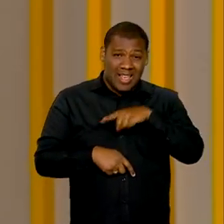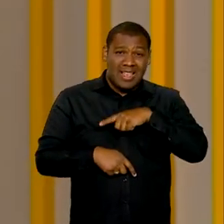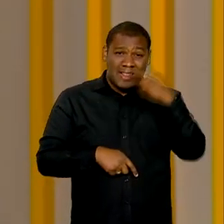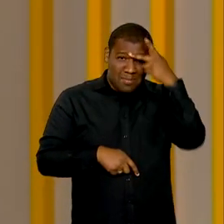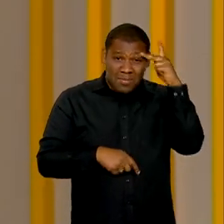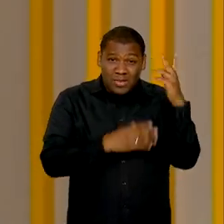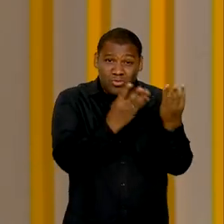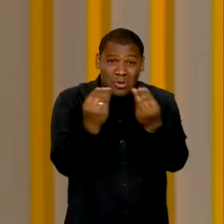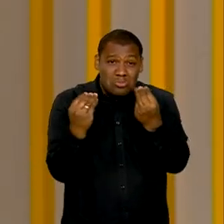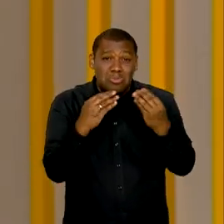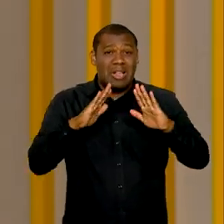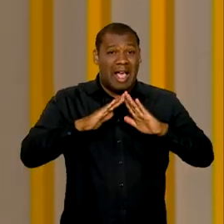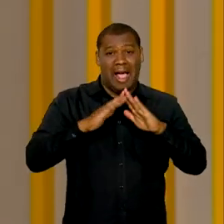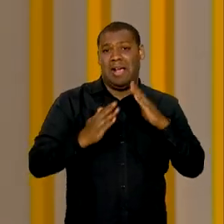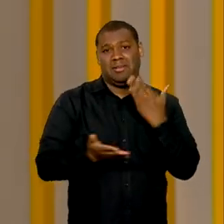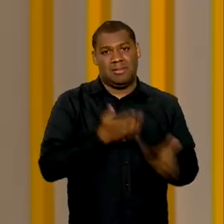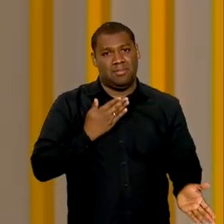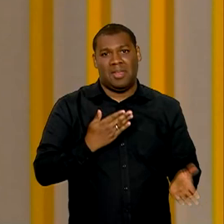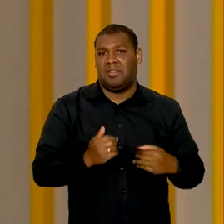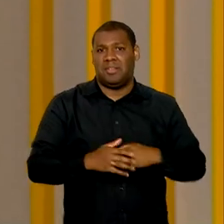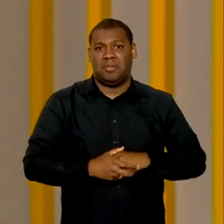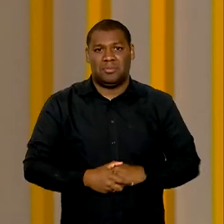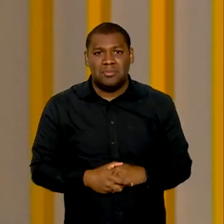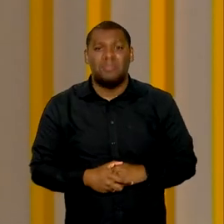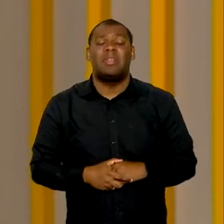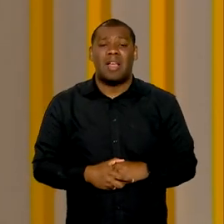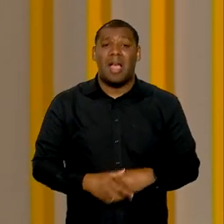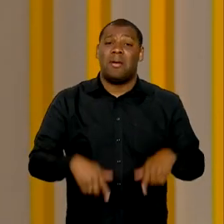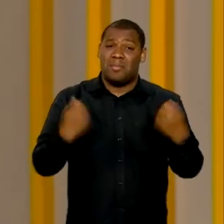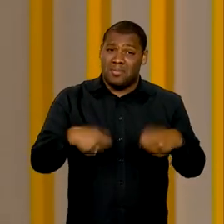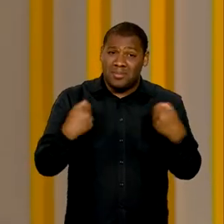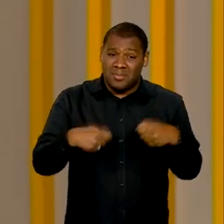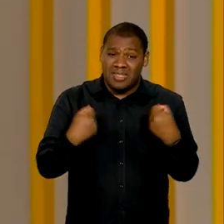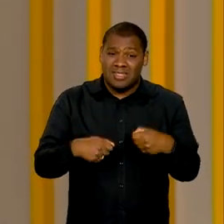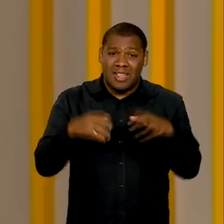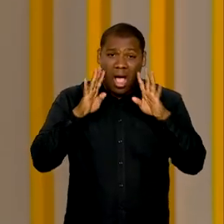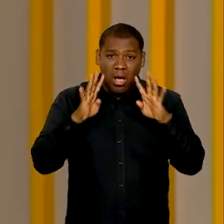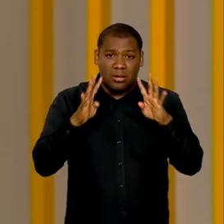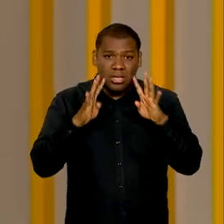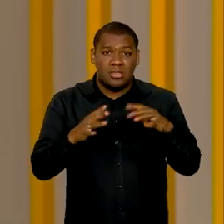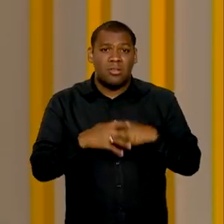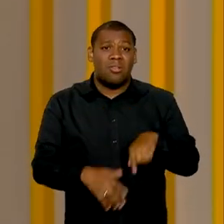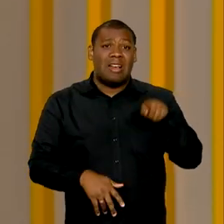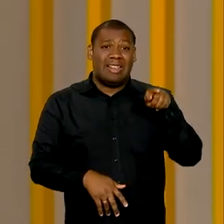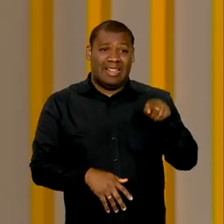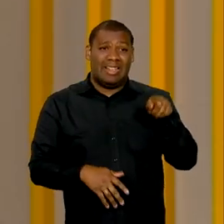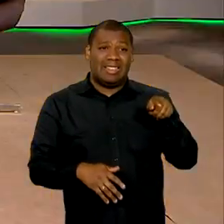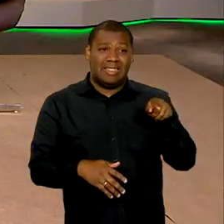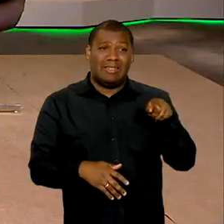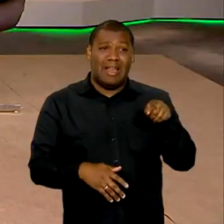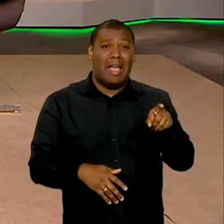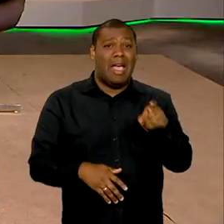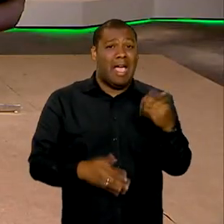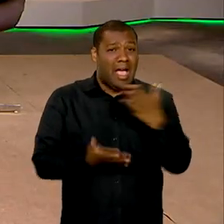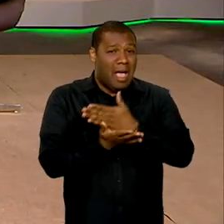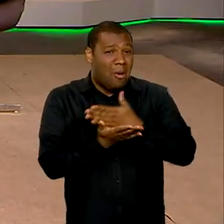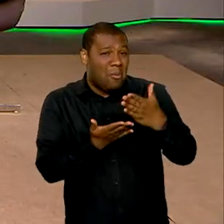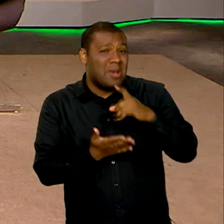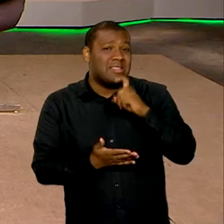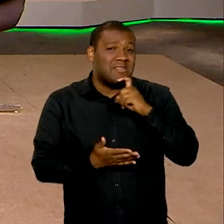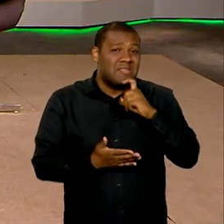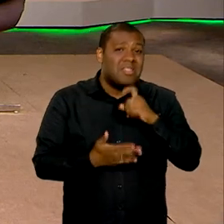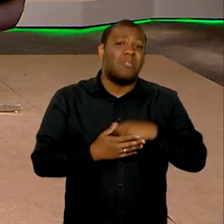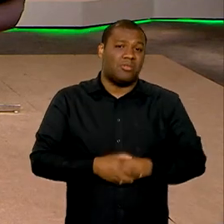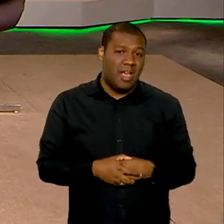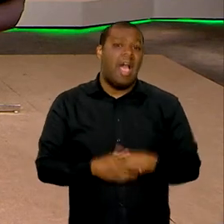que estão desabrigadas no local, então a gente precisa levar em consideração esse frio que vai estar acontecendo na região para prestar melhor